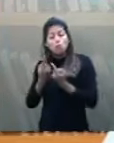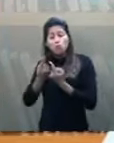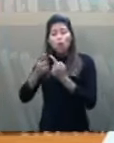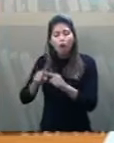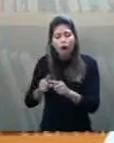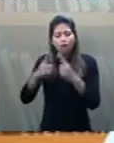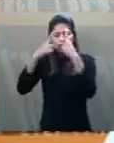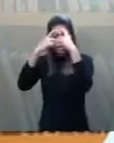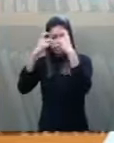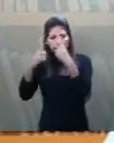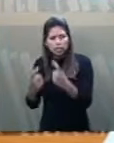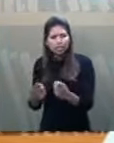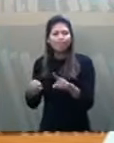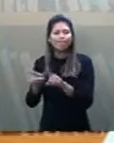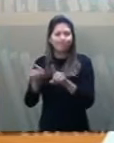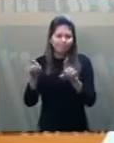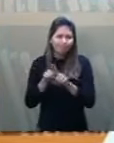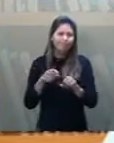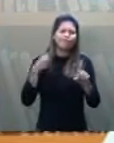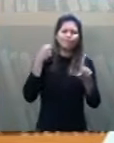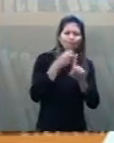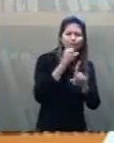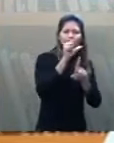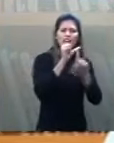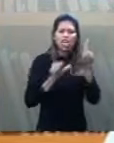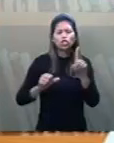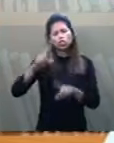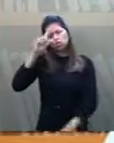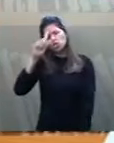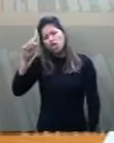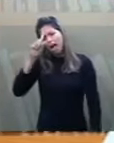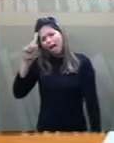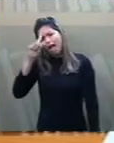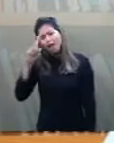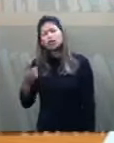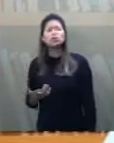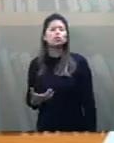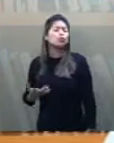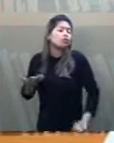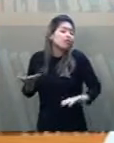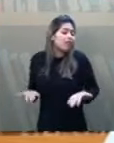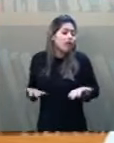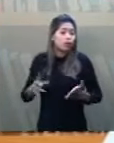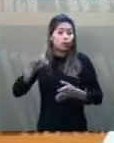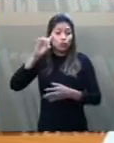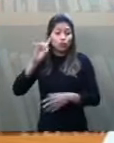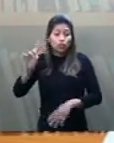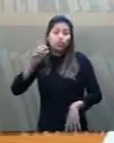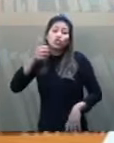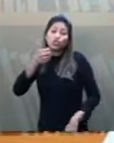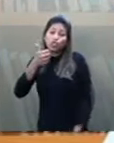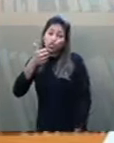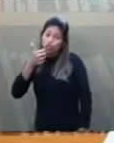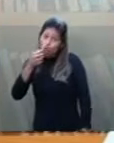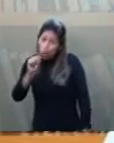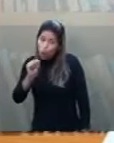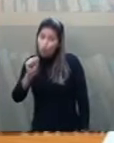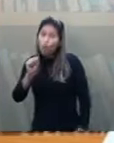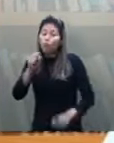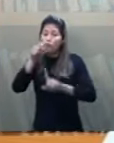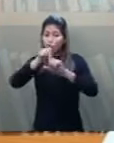ou feminicídio, é de águia, é uma luta permanente. Nesse dia 8 de março, Dia Internacional da Mulher,